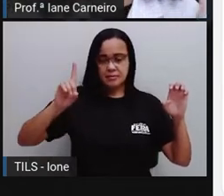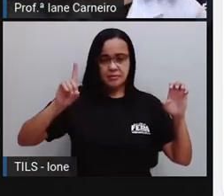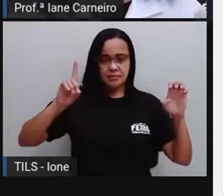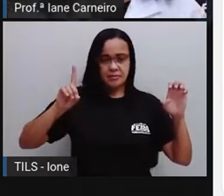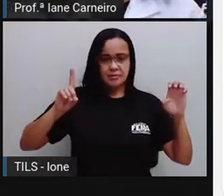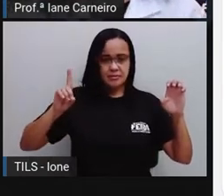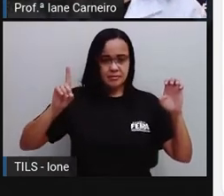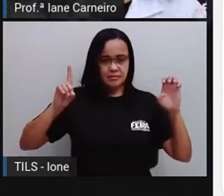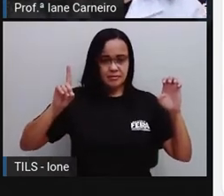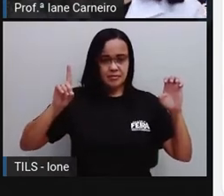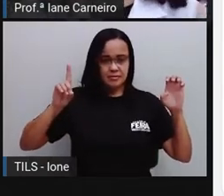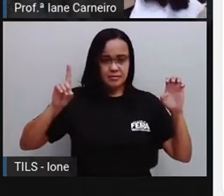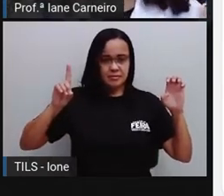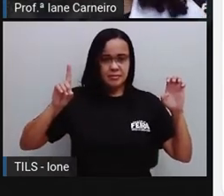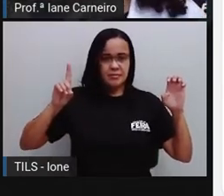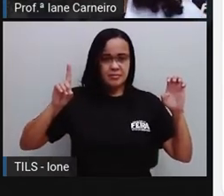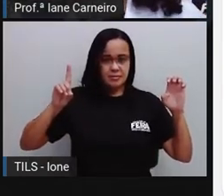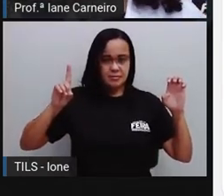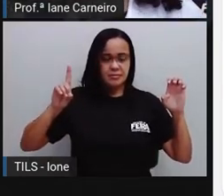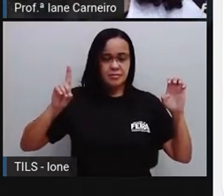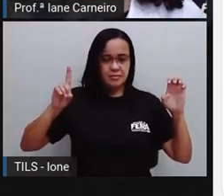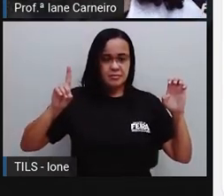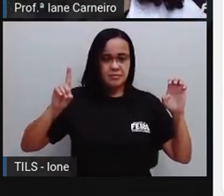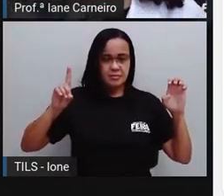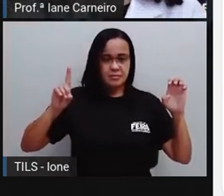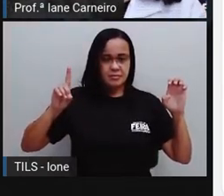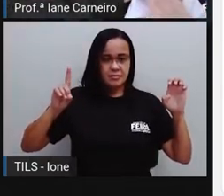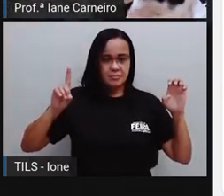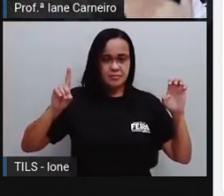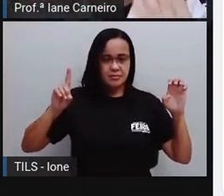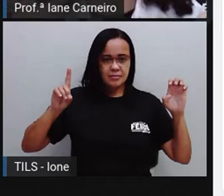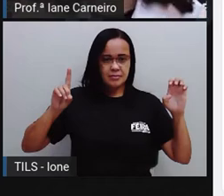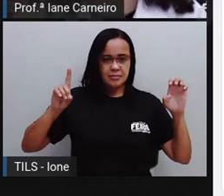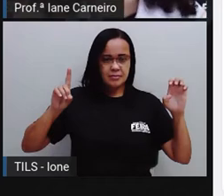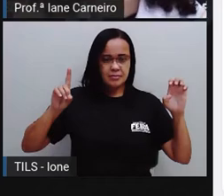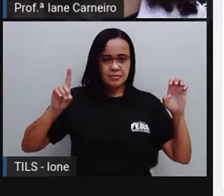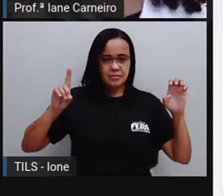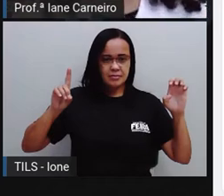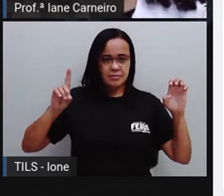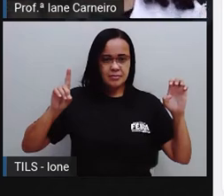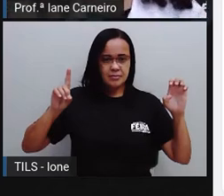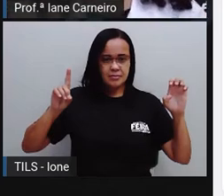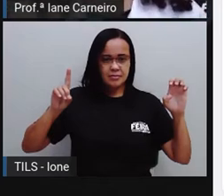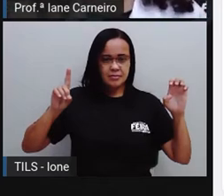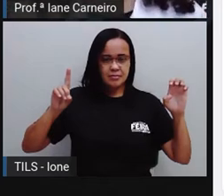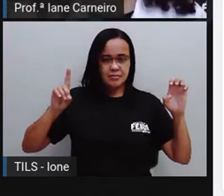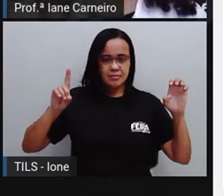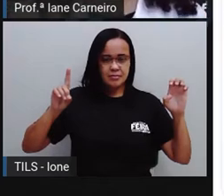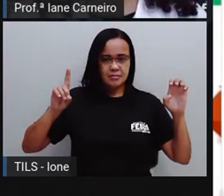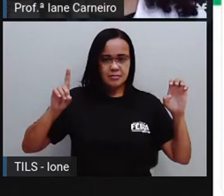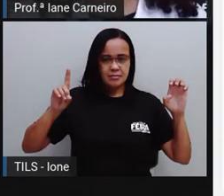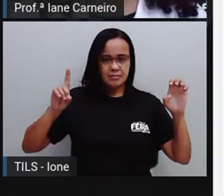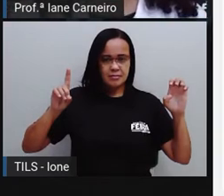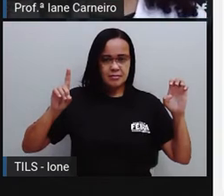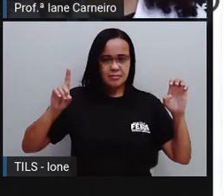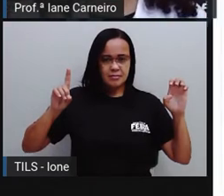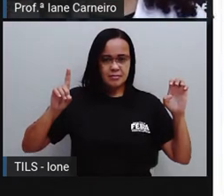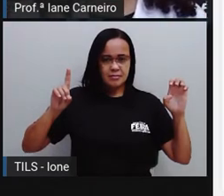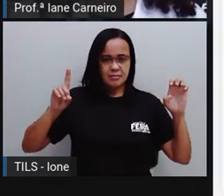mesmo sentido que você. Ela tá na mesma posição que você, tá bom? Eu tô de frente pra ela, que é essa imagem aqui, ó.